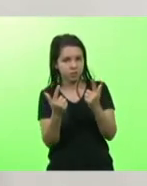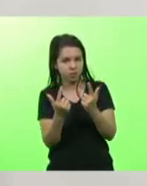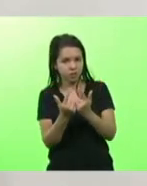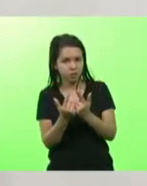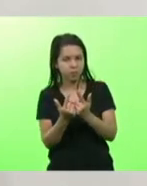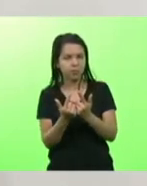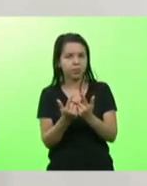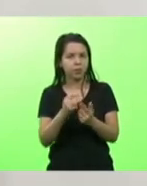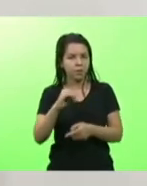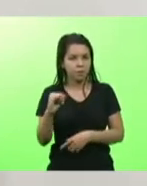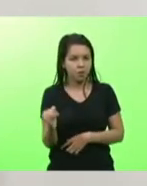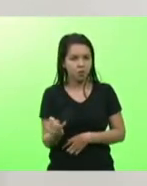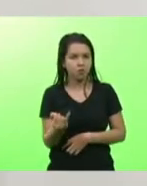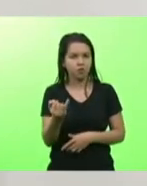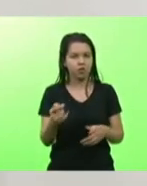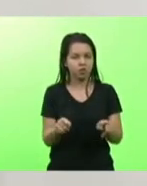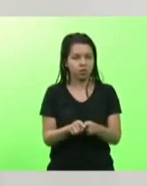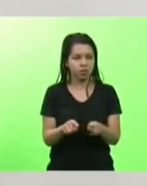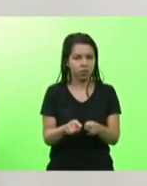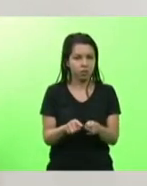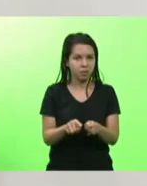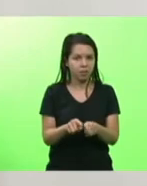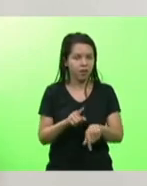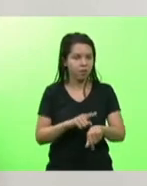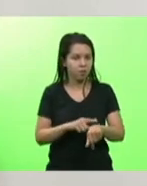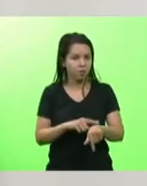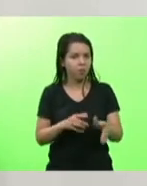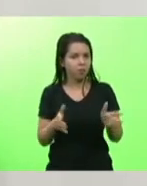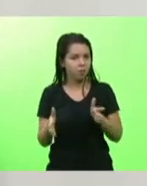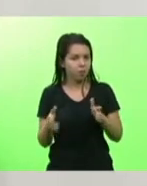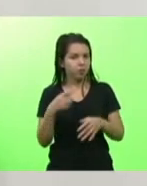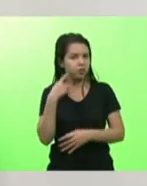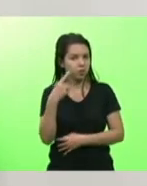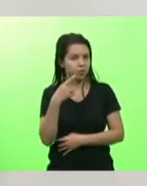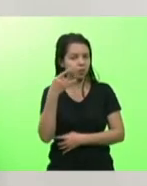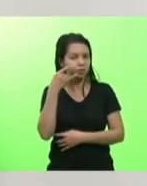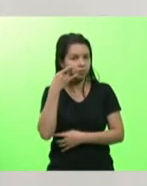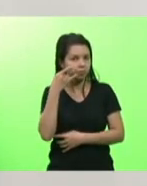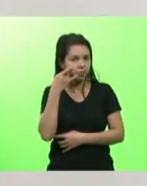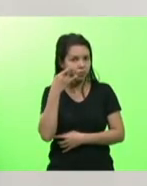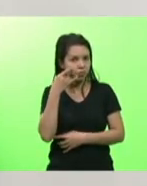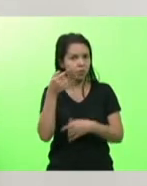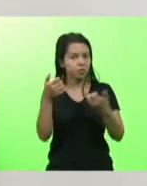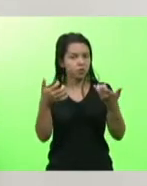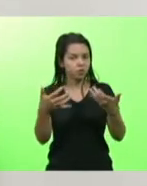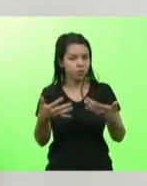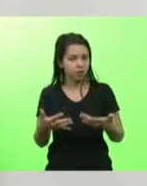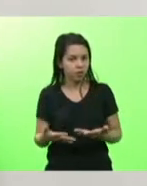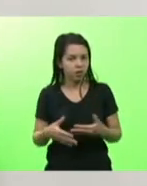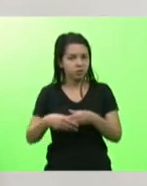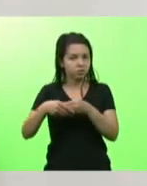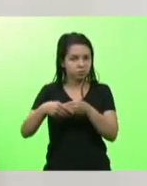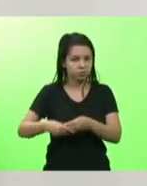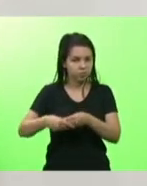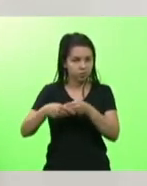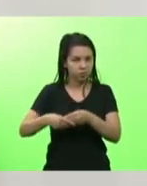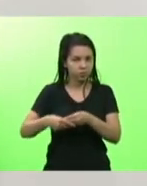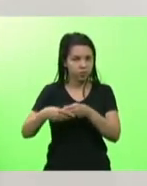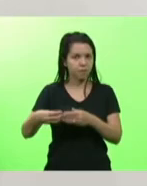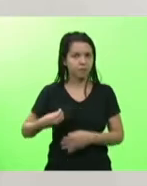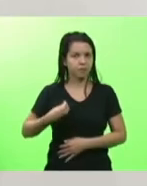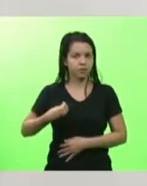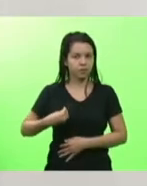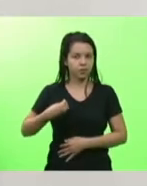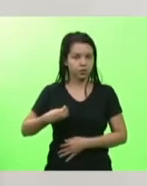aproveito também aqui deputado Mauro de Nadal para saudar aqui a presença